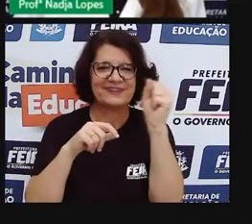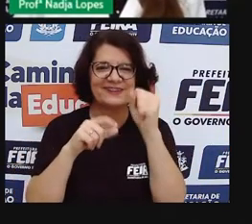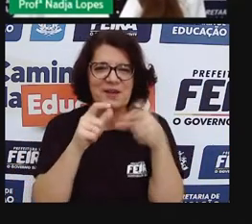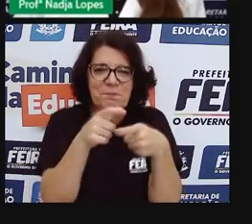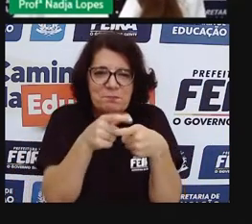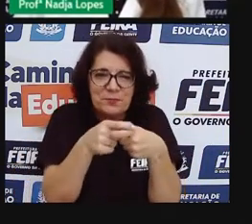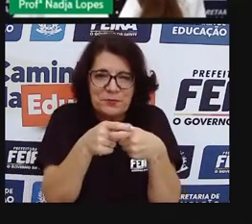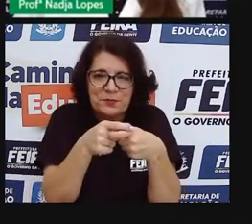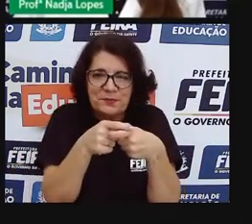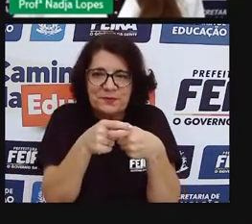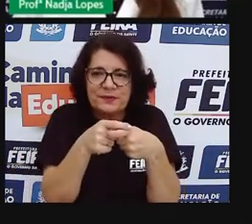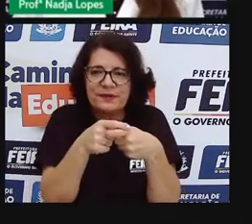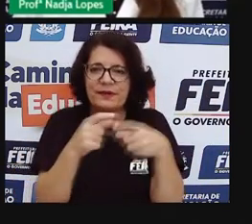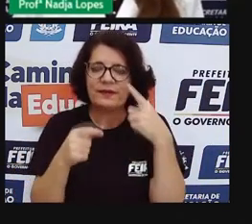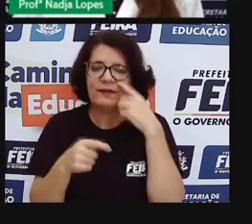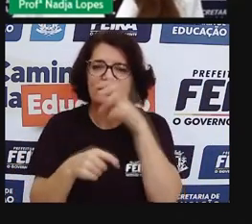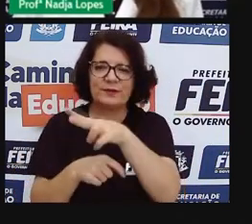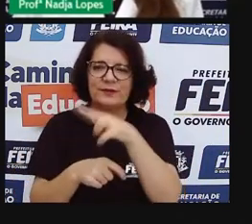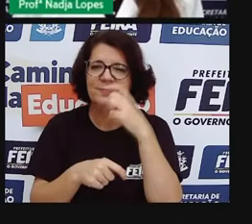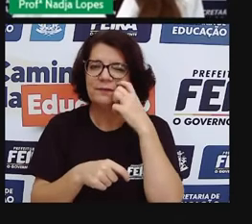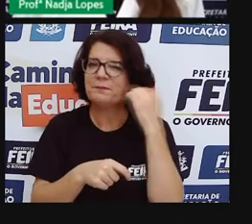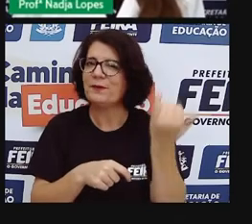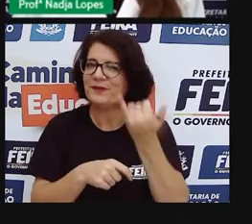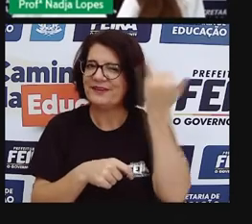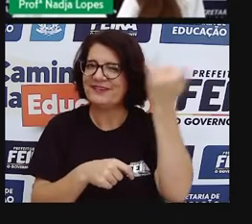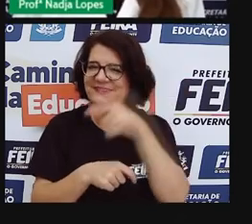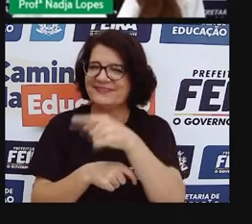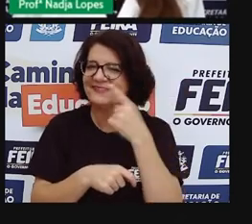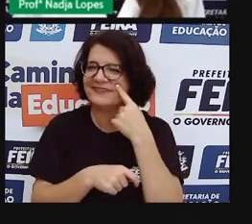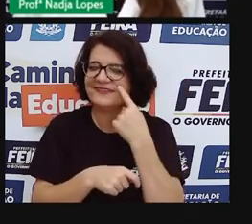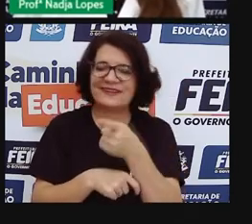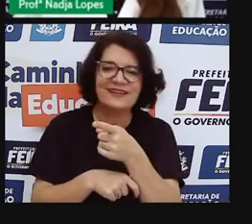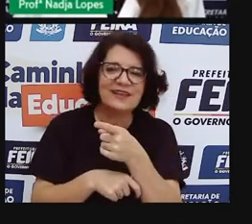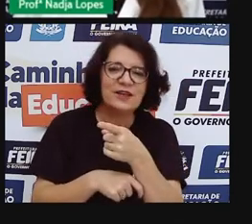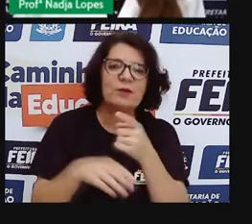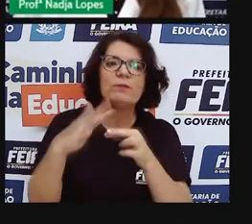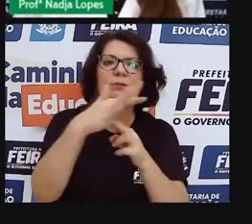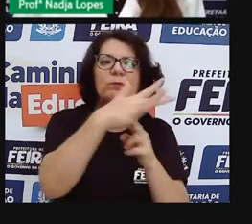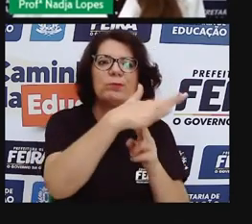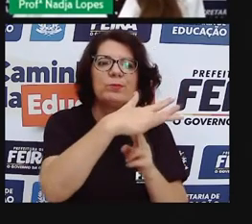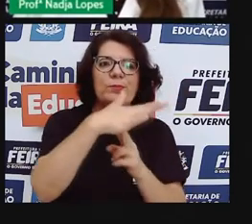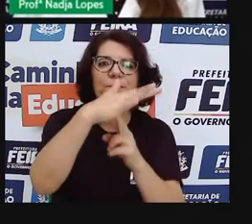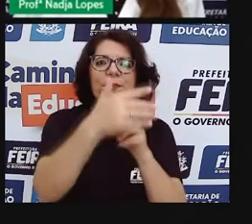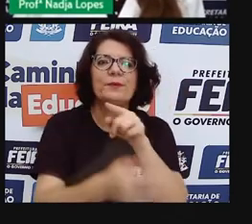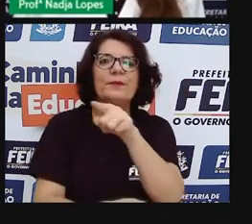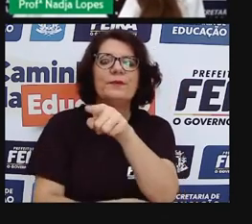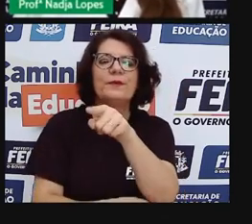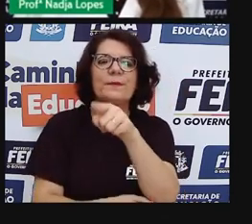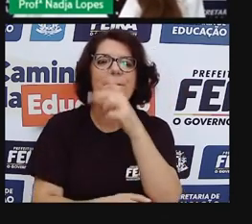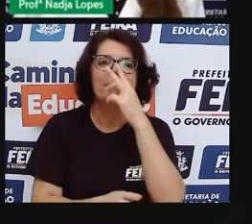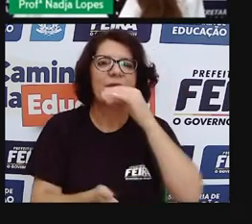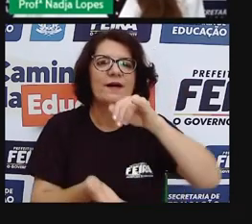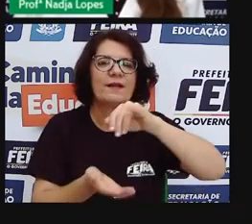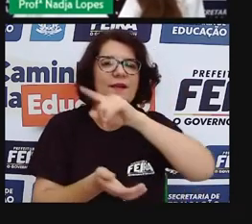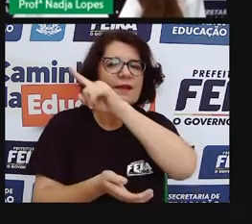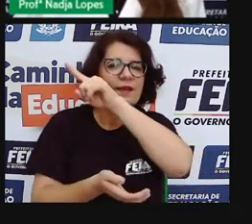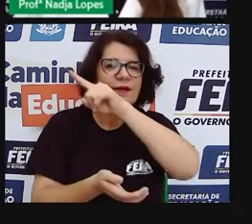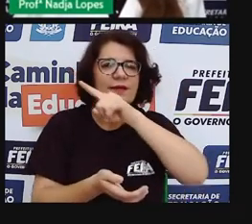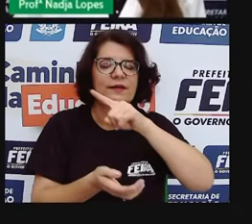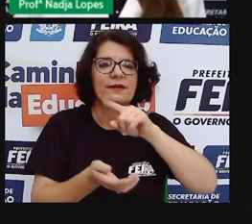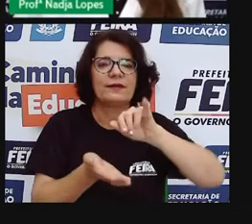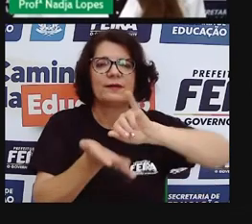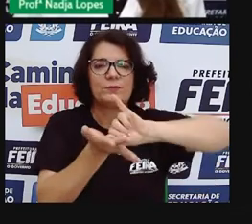tem uma imagem pra vocês. Olha que interessante. A Feira Livre, na antiga Praça do Comércio, depois